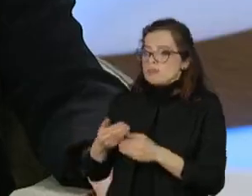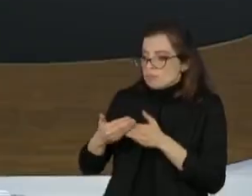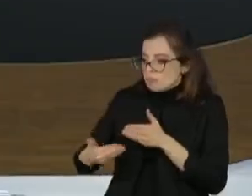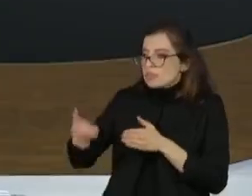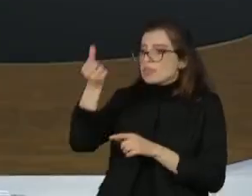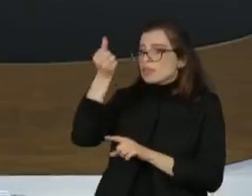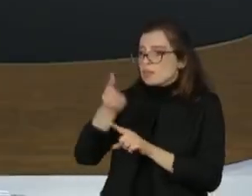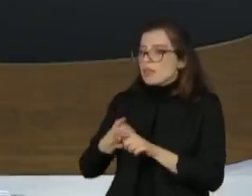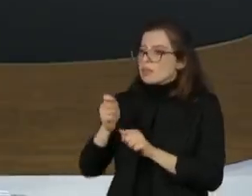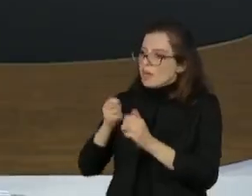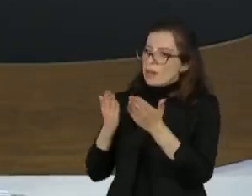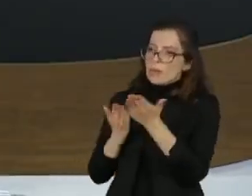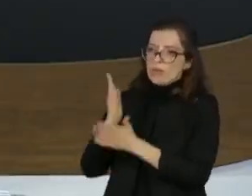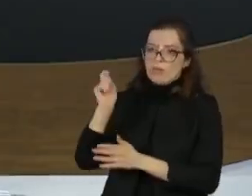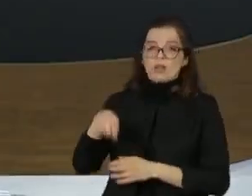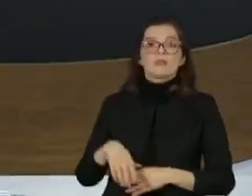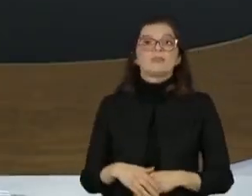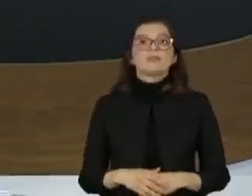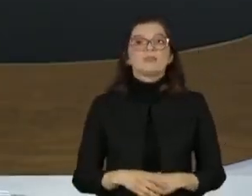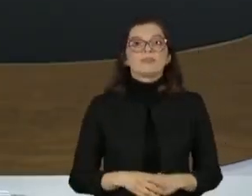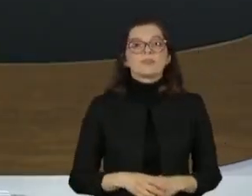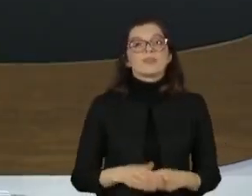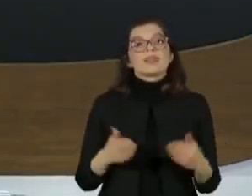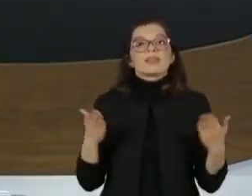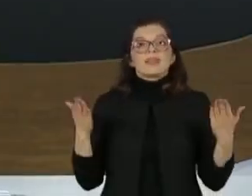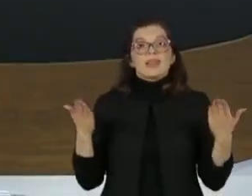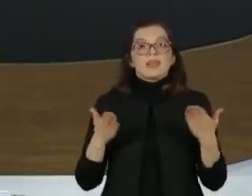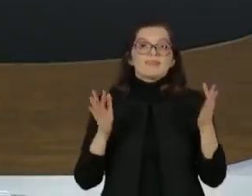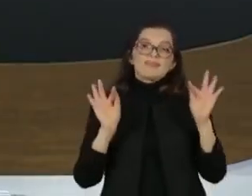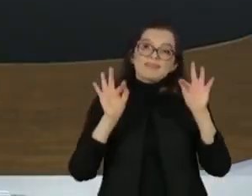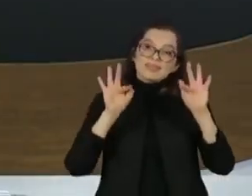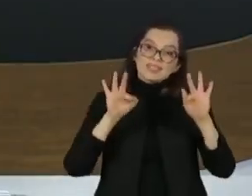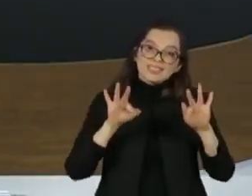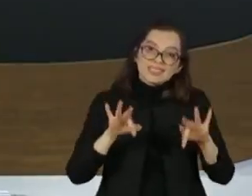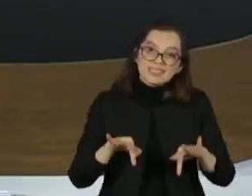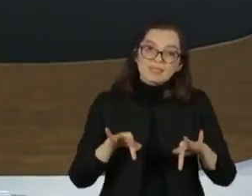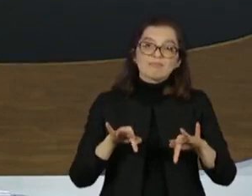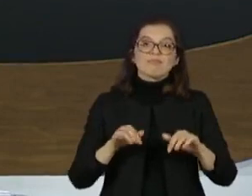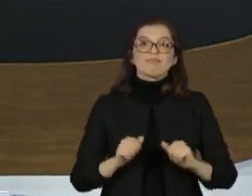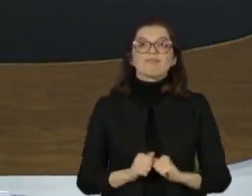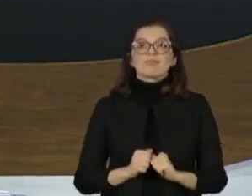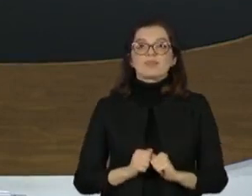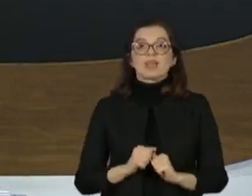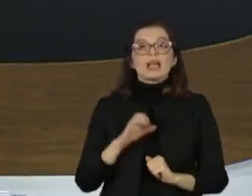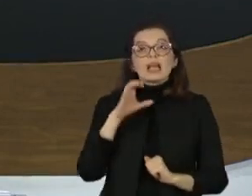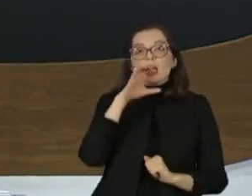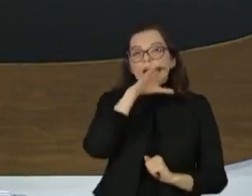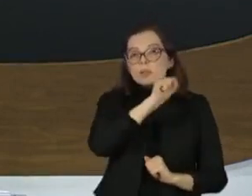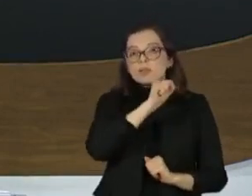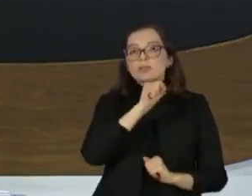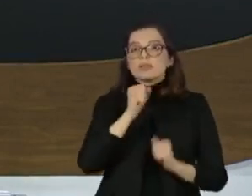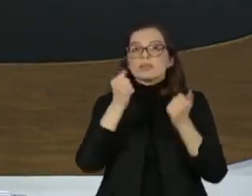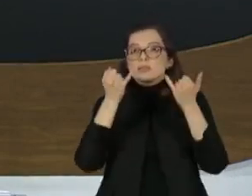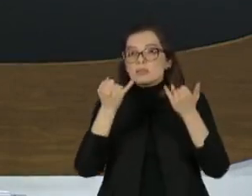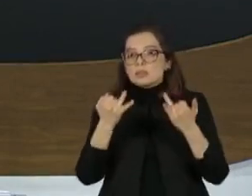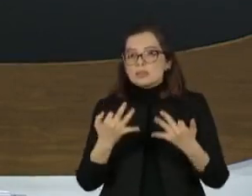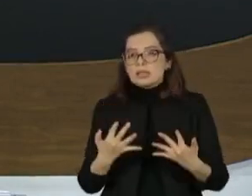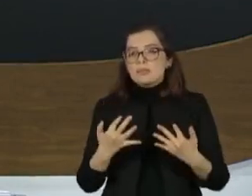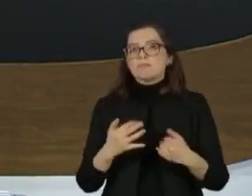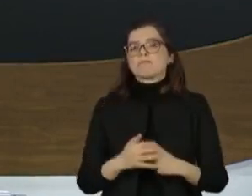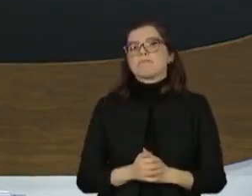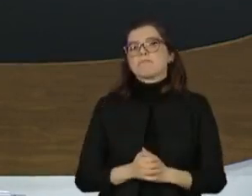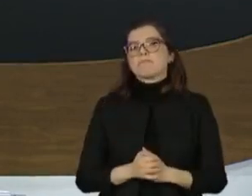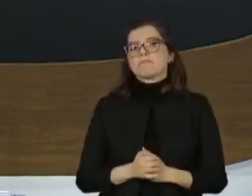Senadora, para encerrar o programa, eu quero ouvir a senhora muito objetivamente, porque senão eu vou estourar o tempo. O que a senhora vai fazer com os